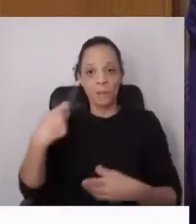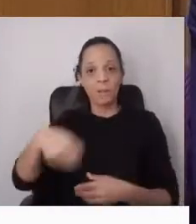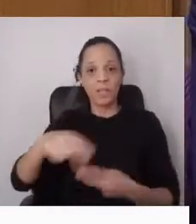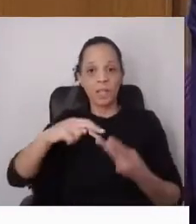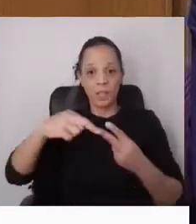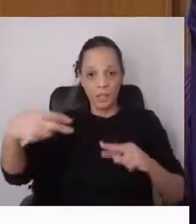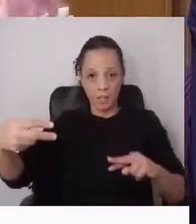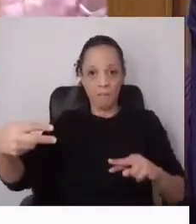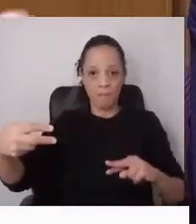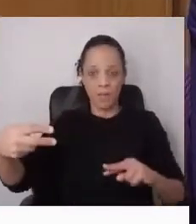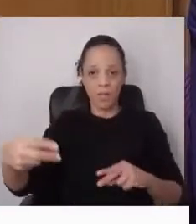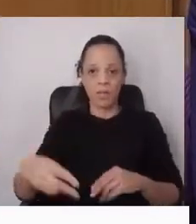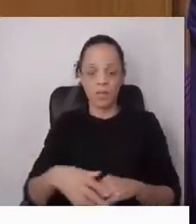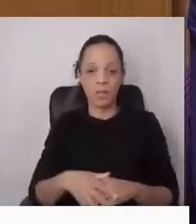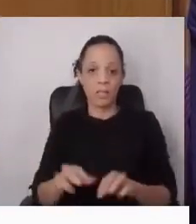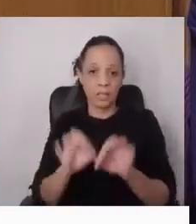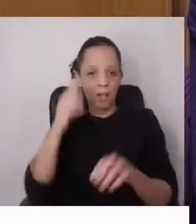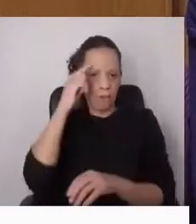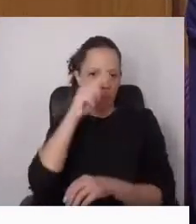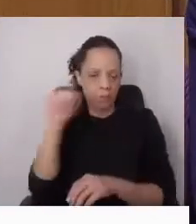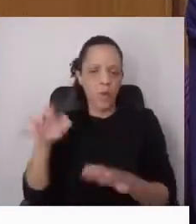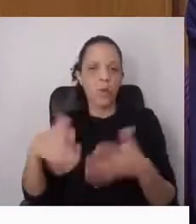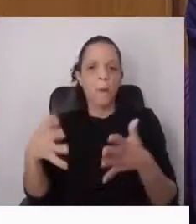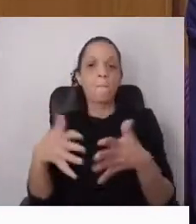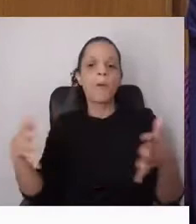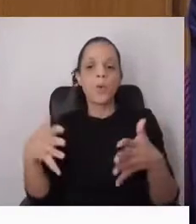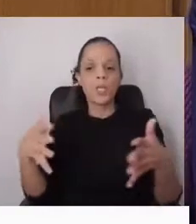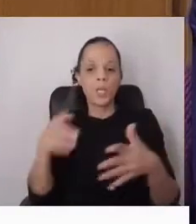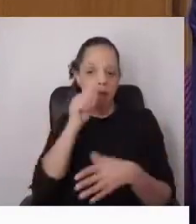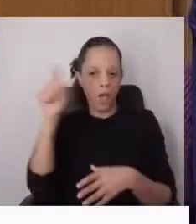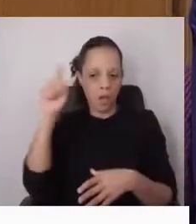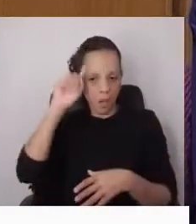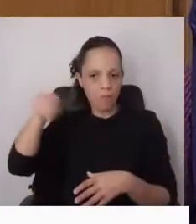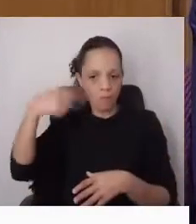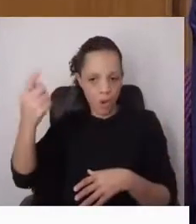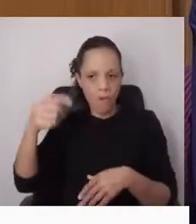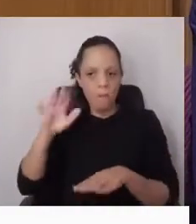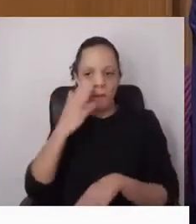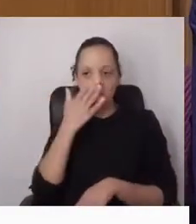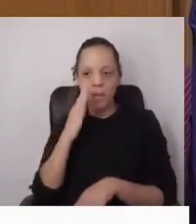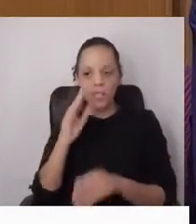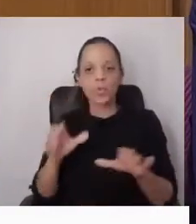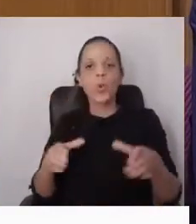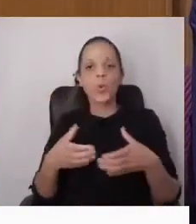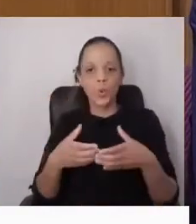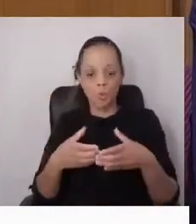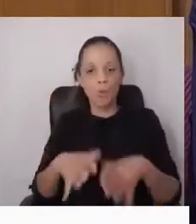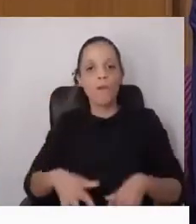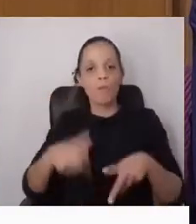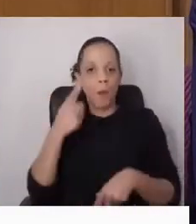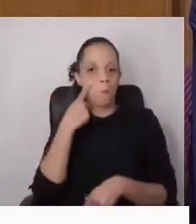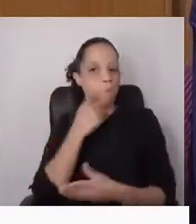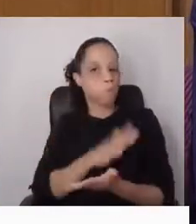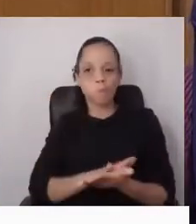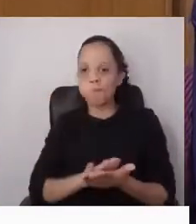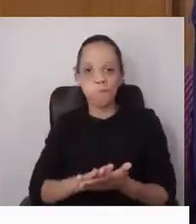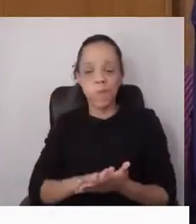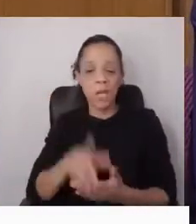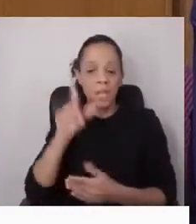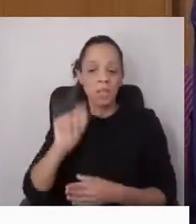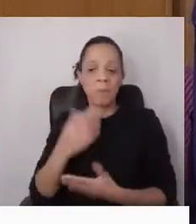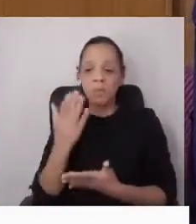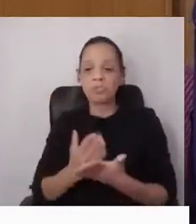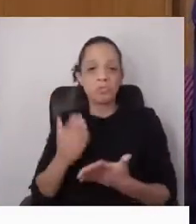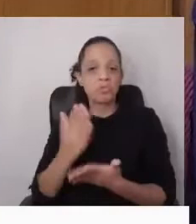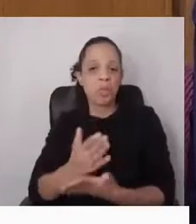como todos sabemos, ou a maioria dos que aqui estão sabem, mas parece que o grupo Evoluir desconhece e não quer estudar devidamente